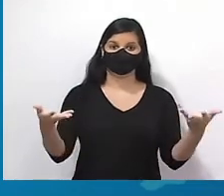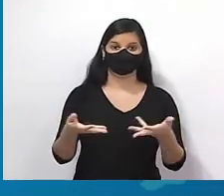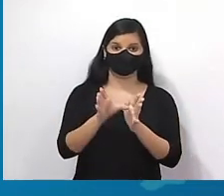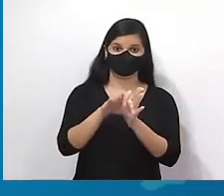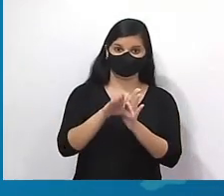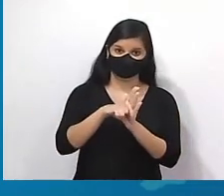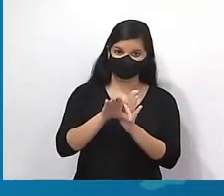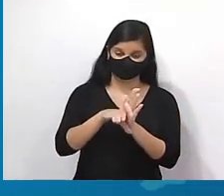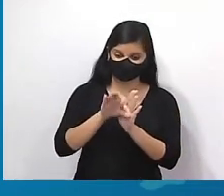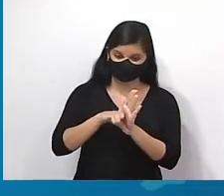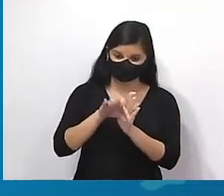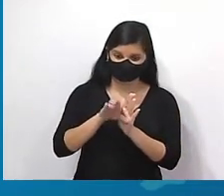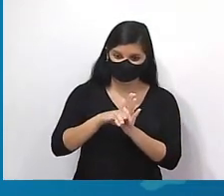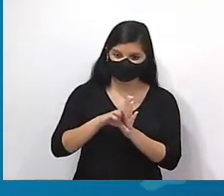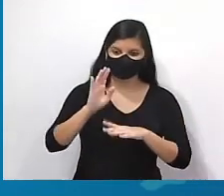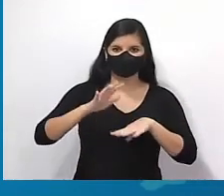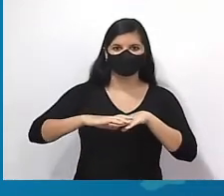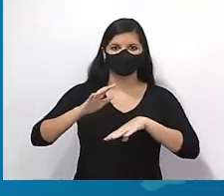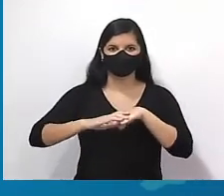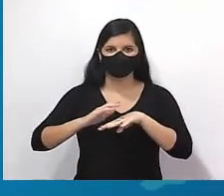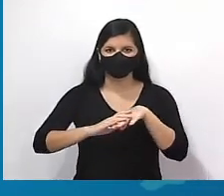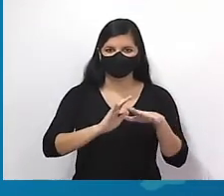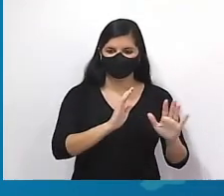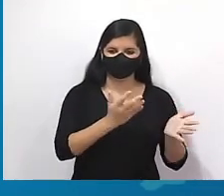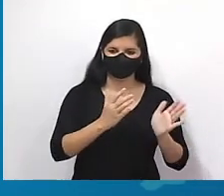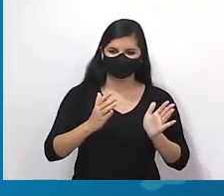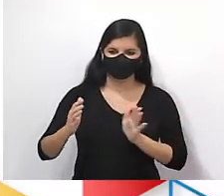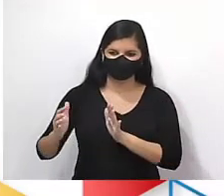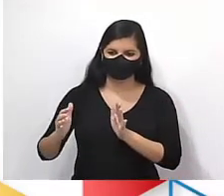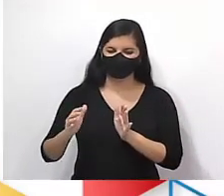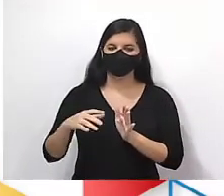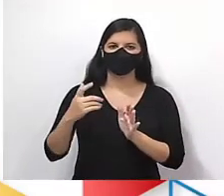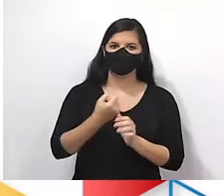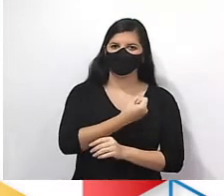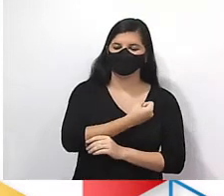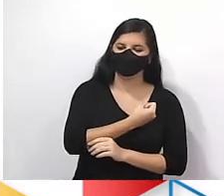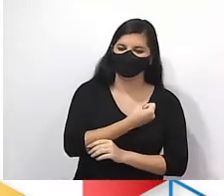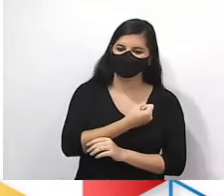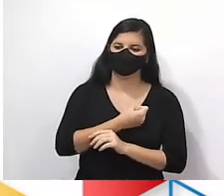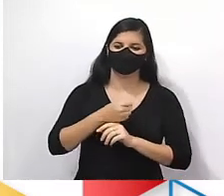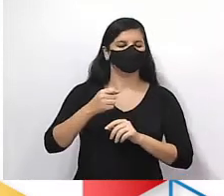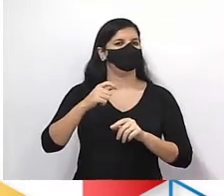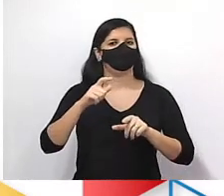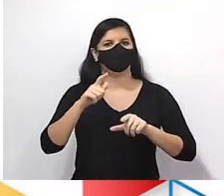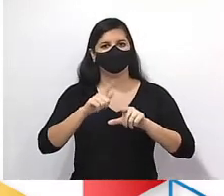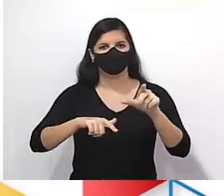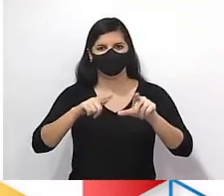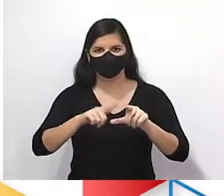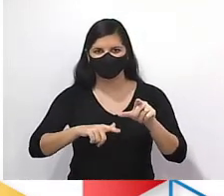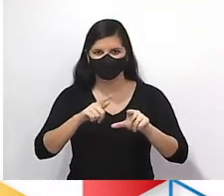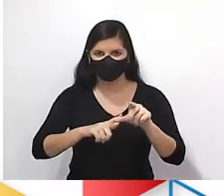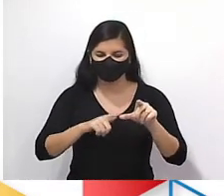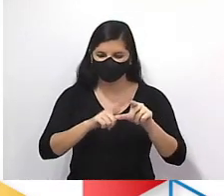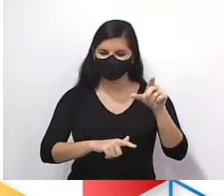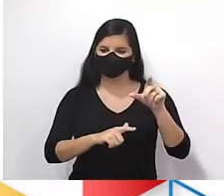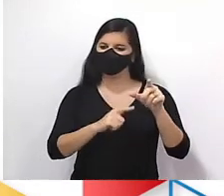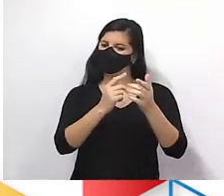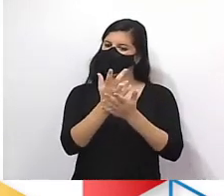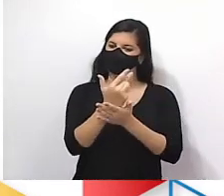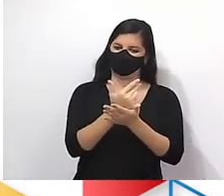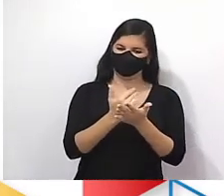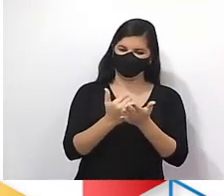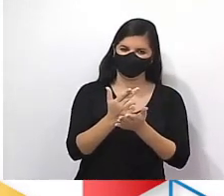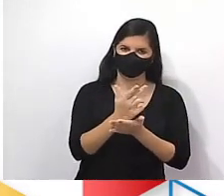conceito, tá bom? Para matemática, sequências de termos, né, ou de termos, pode ser representada por números,